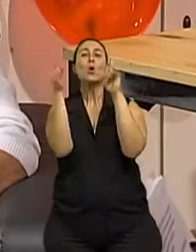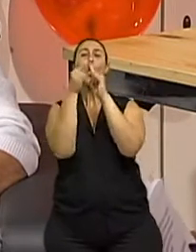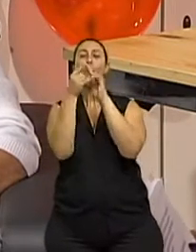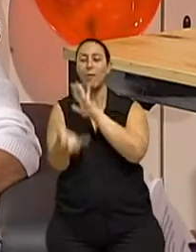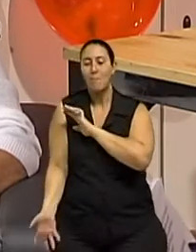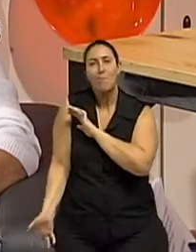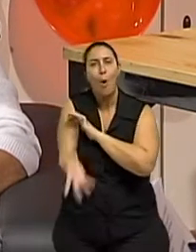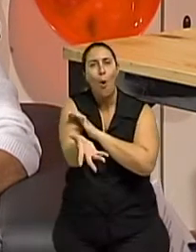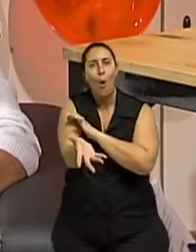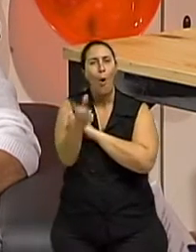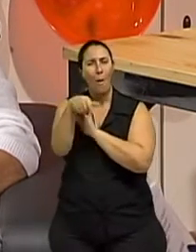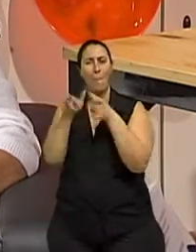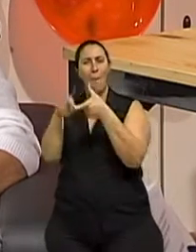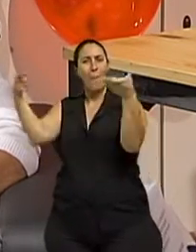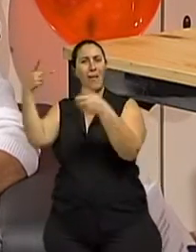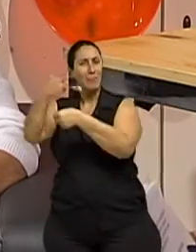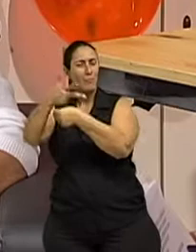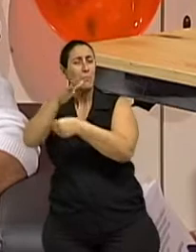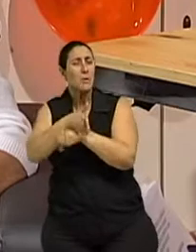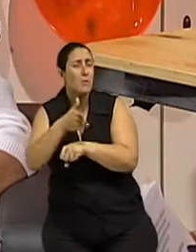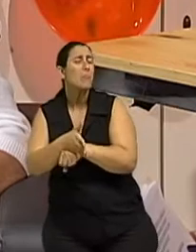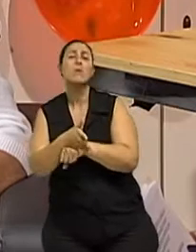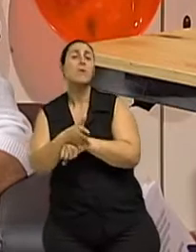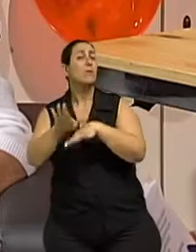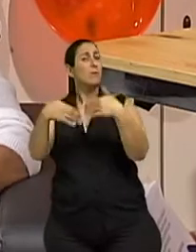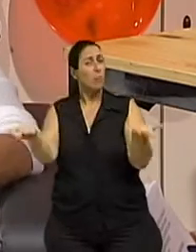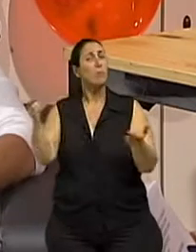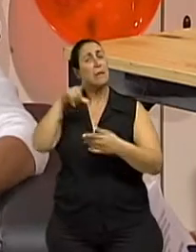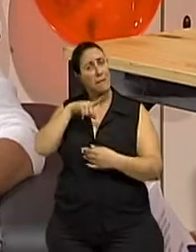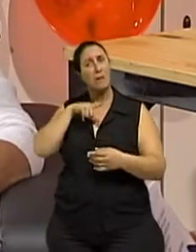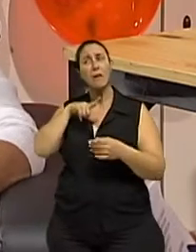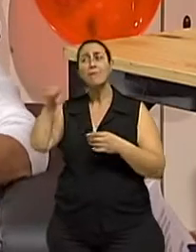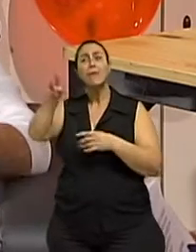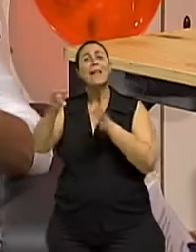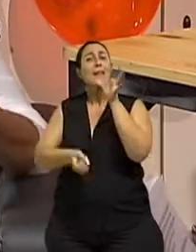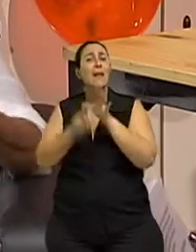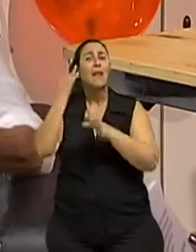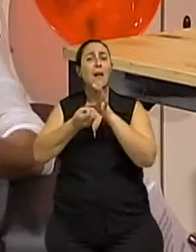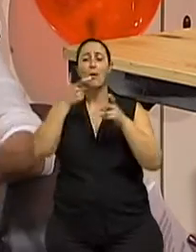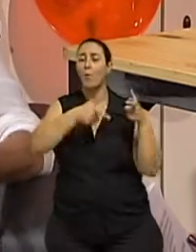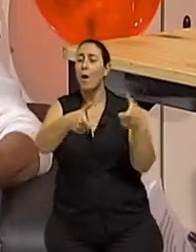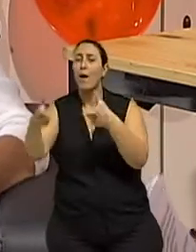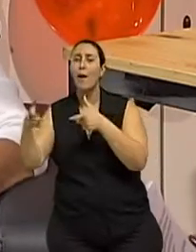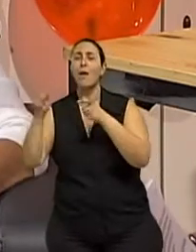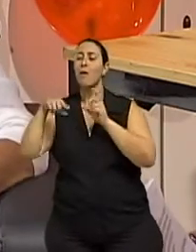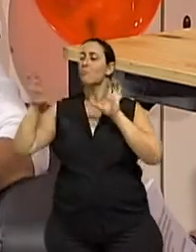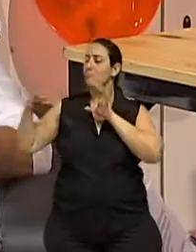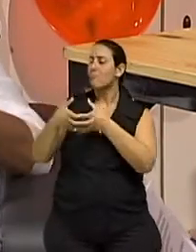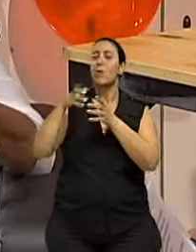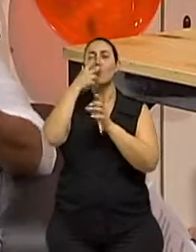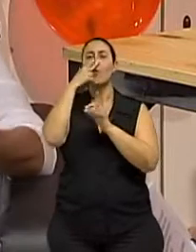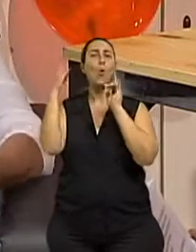Eles estão ali se divertindo, mas eles estão criando um novo ambiente. Criam um clube social